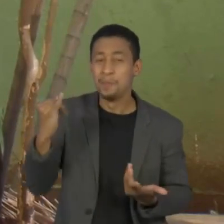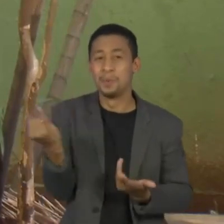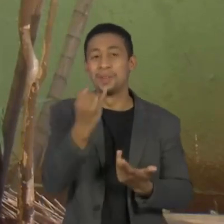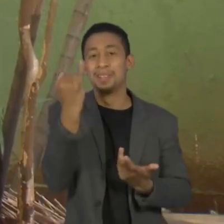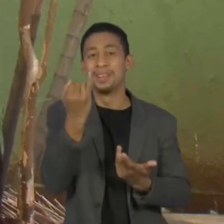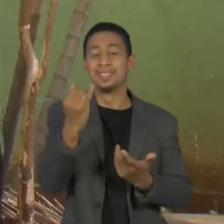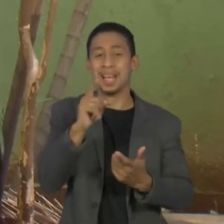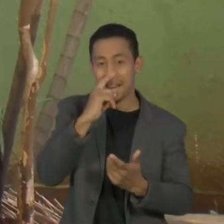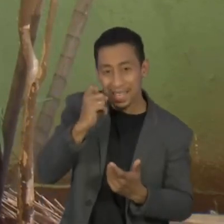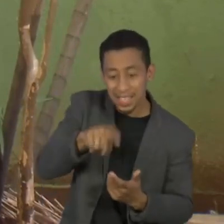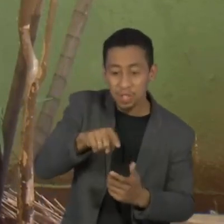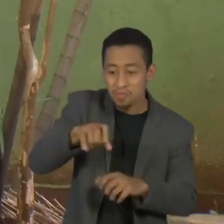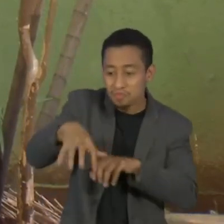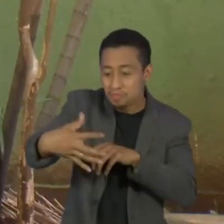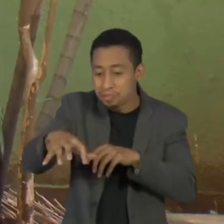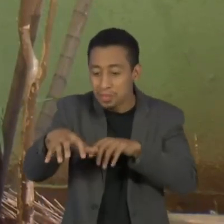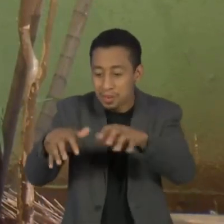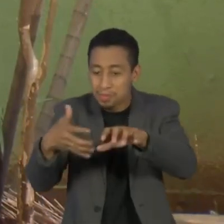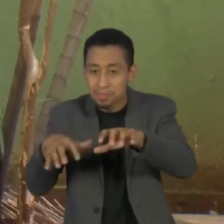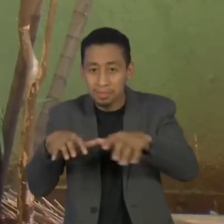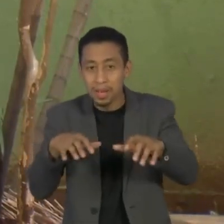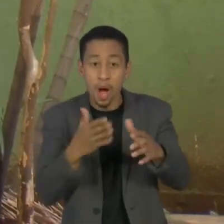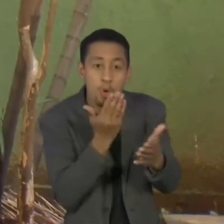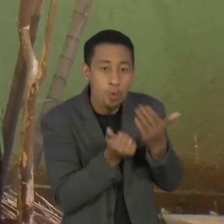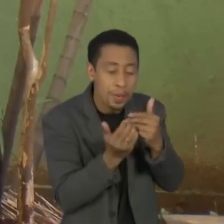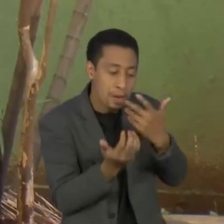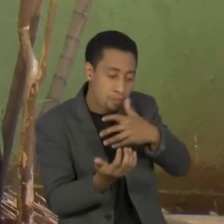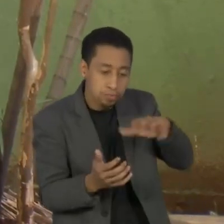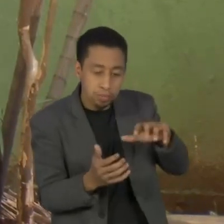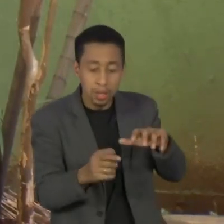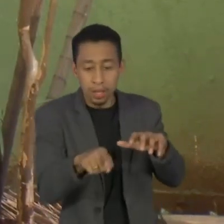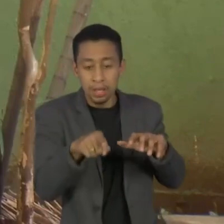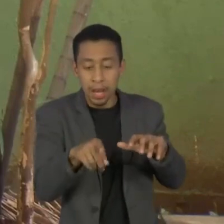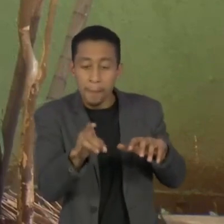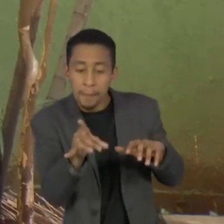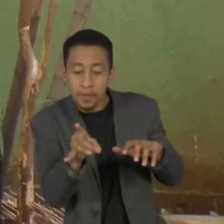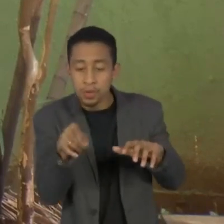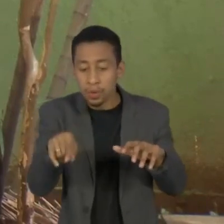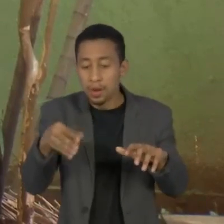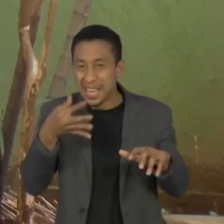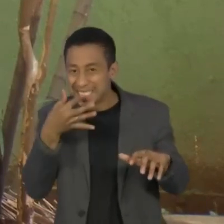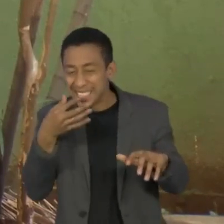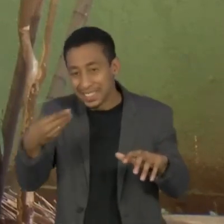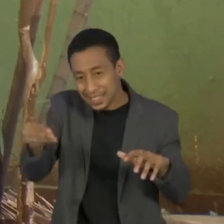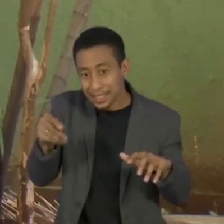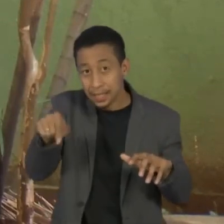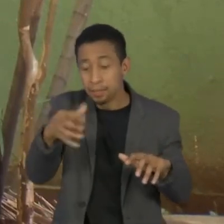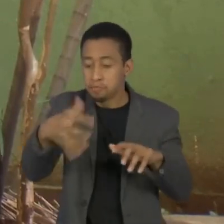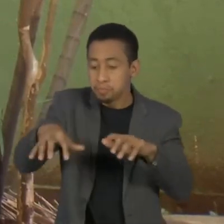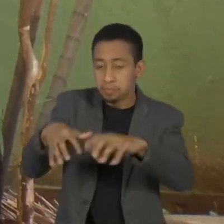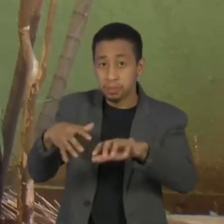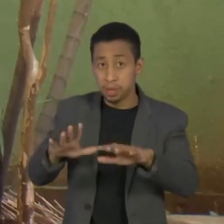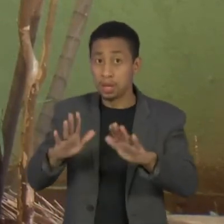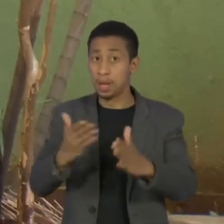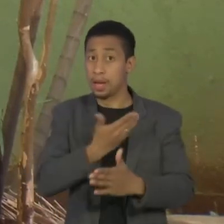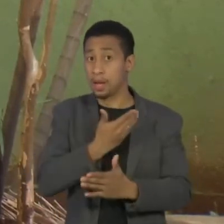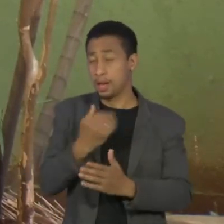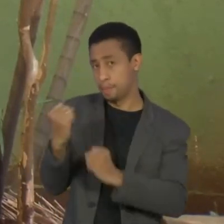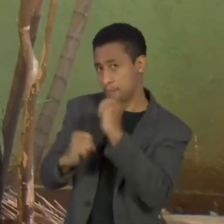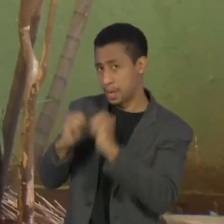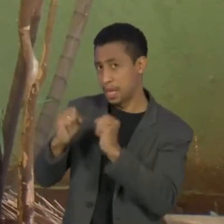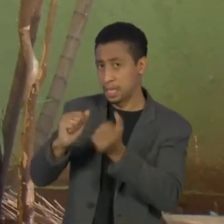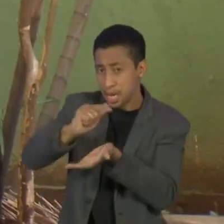materiais recicláveis do lixo orgânico. E as estimativas seguem essa tendência. Segundo a Associação Brasileira de Empresas de Limpeza Pública e Resíduos